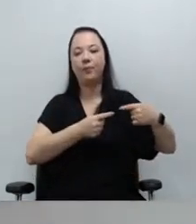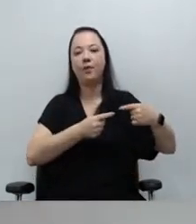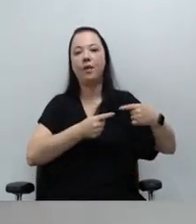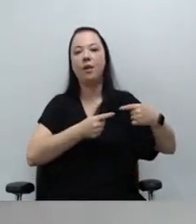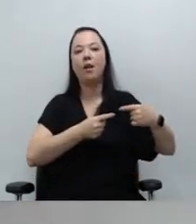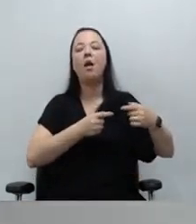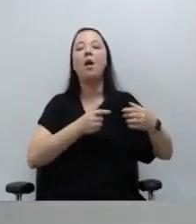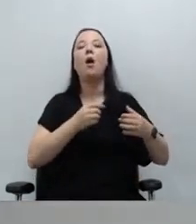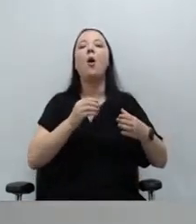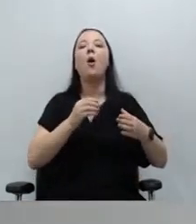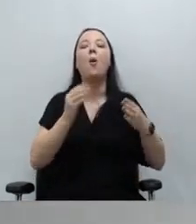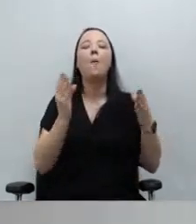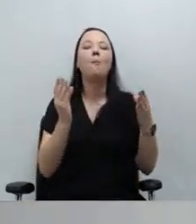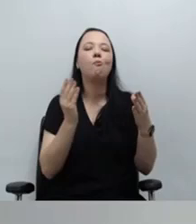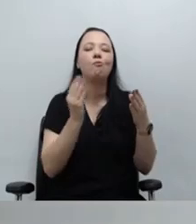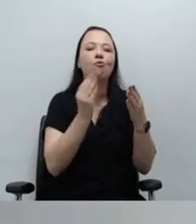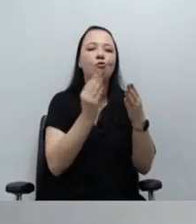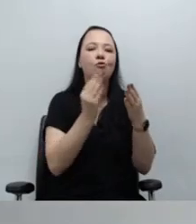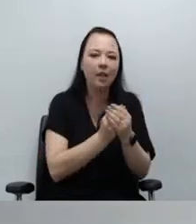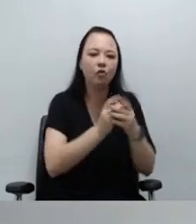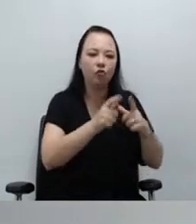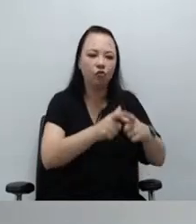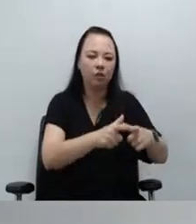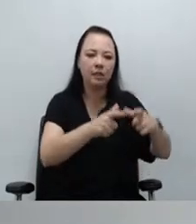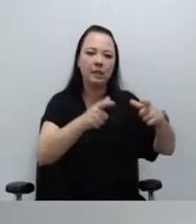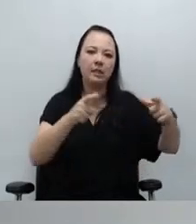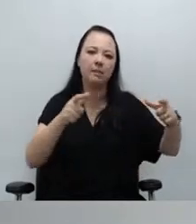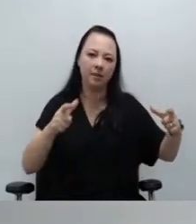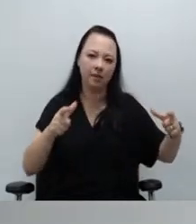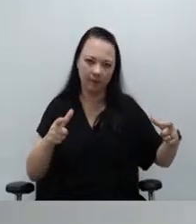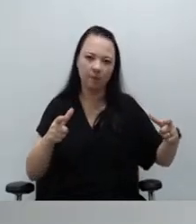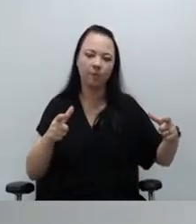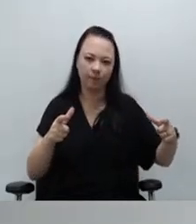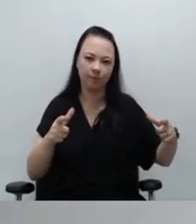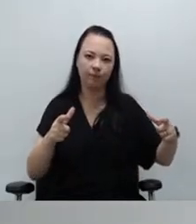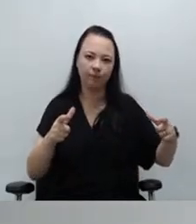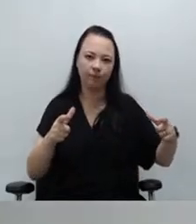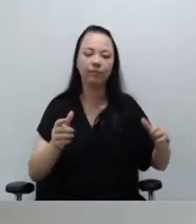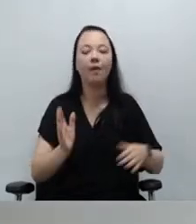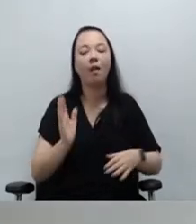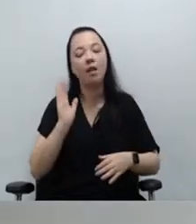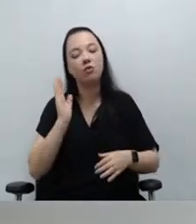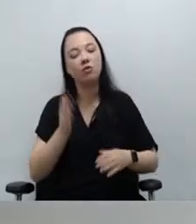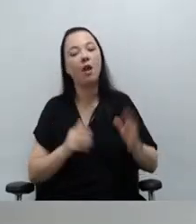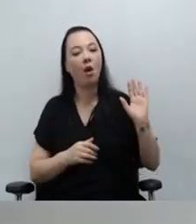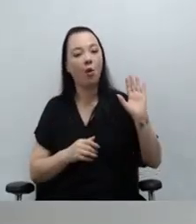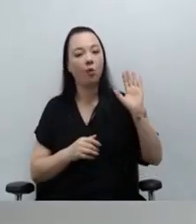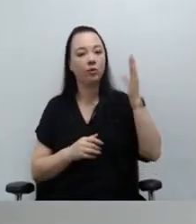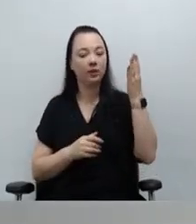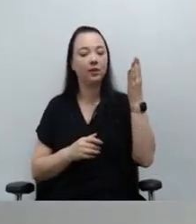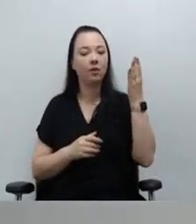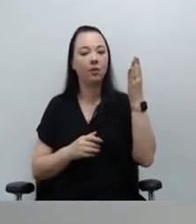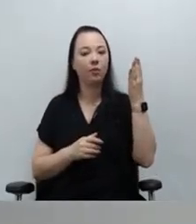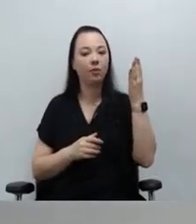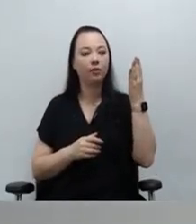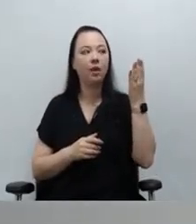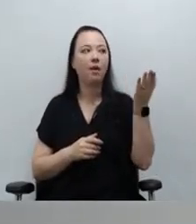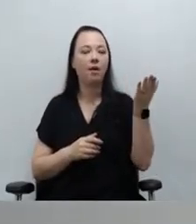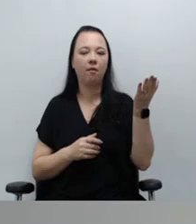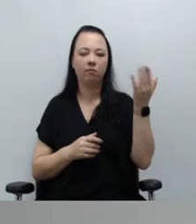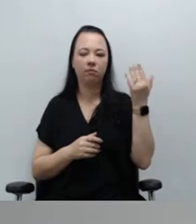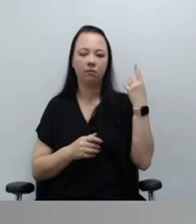já vem se estendendo por um tempo e nos preocupou que, na última sessão, tenham-se